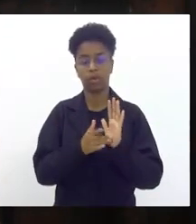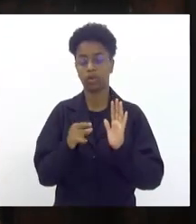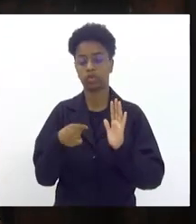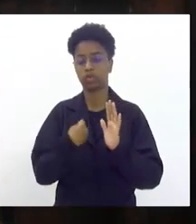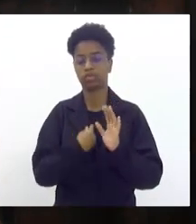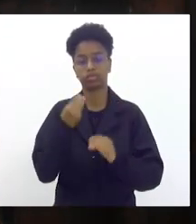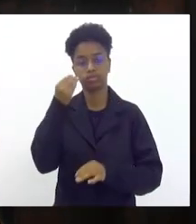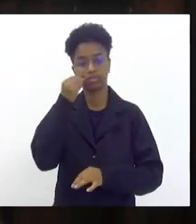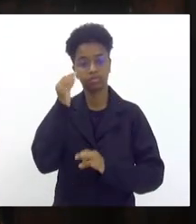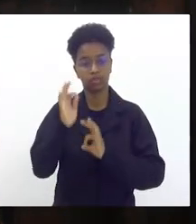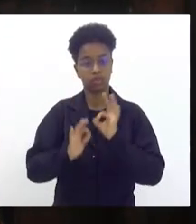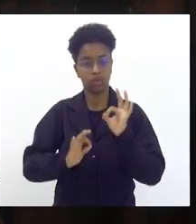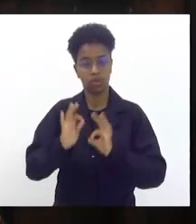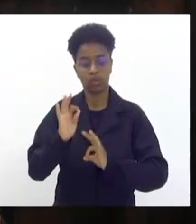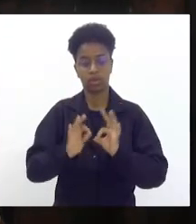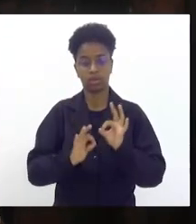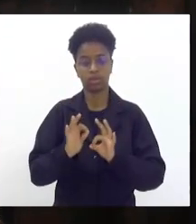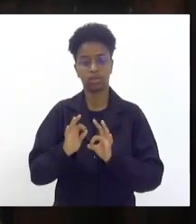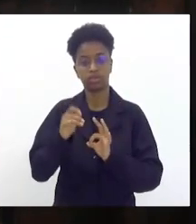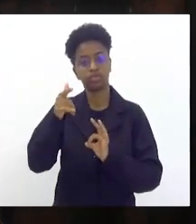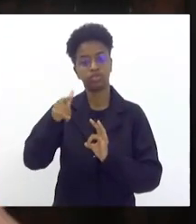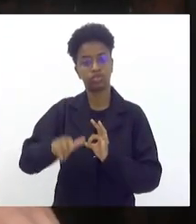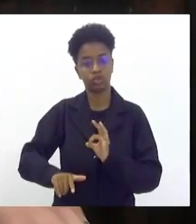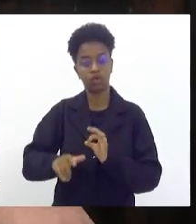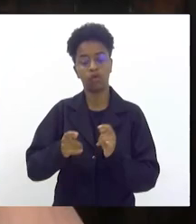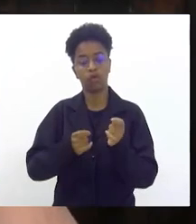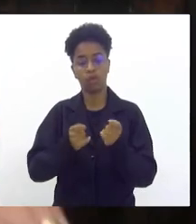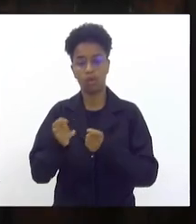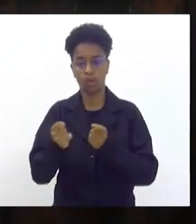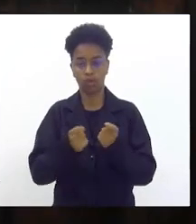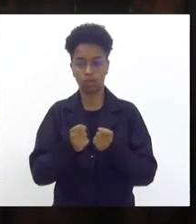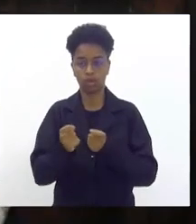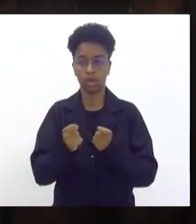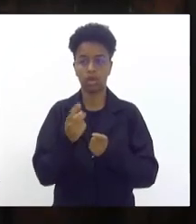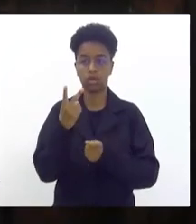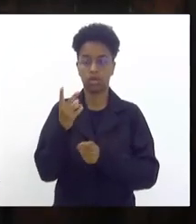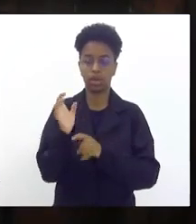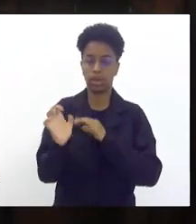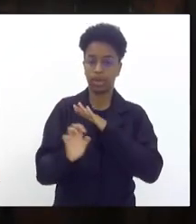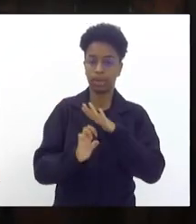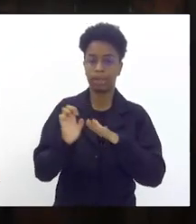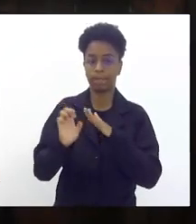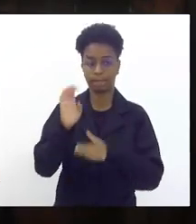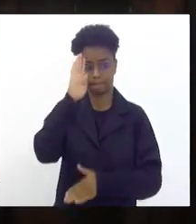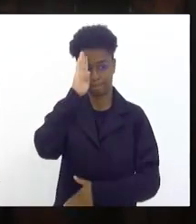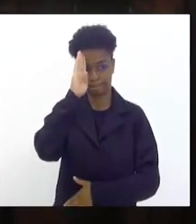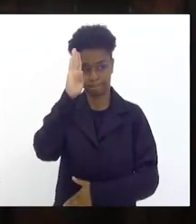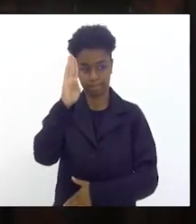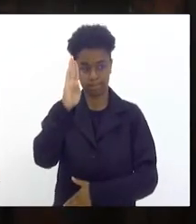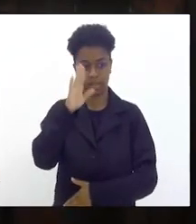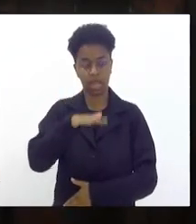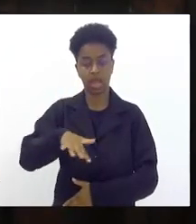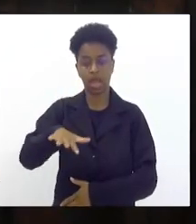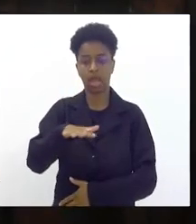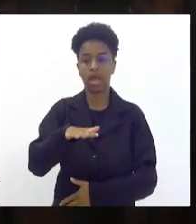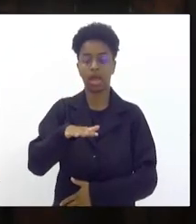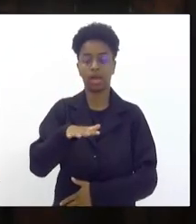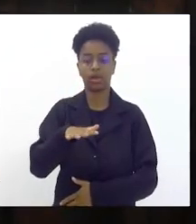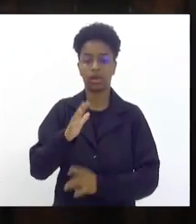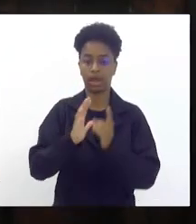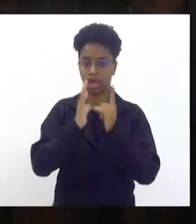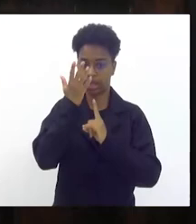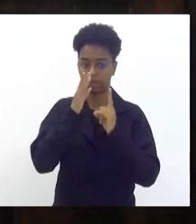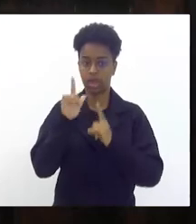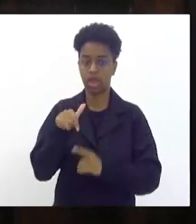estabelecer a retomada do controle acionário de duas empresas fundamentais para a indústria do carnaval que é